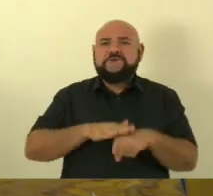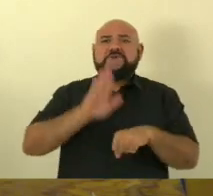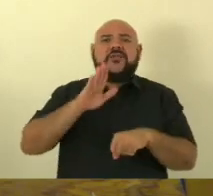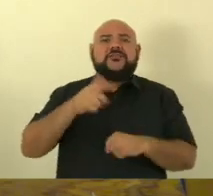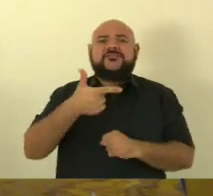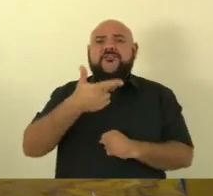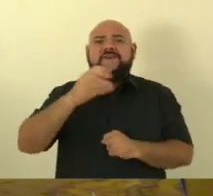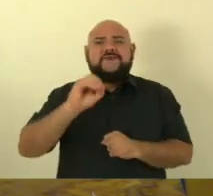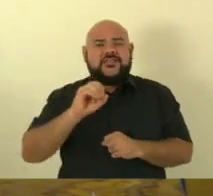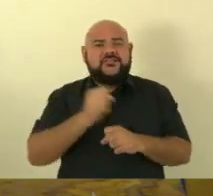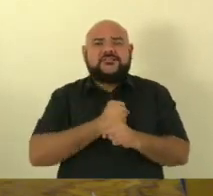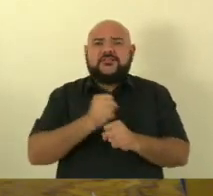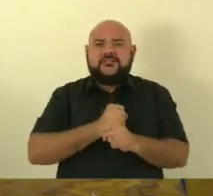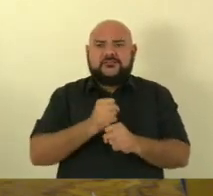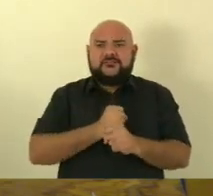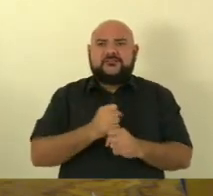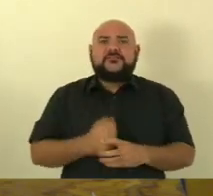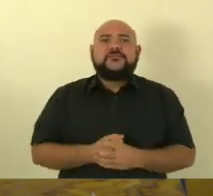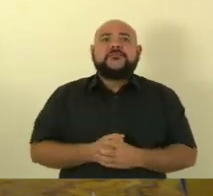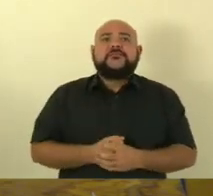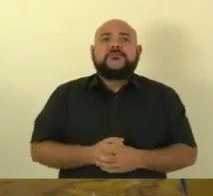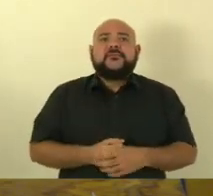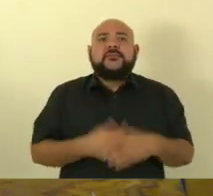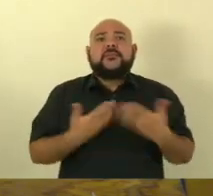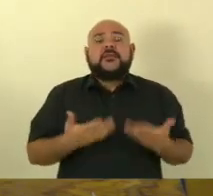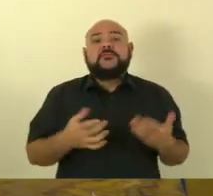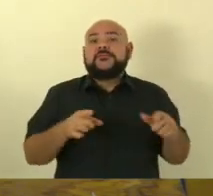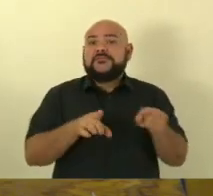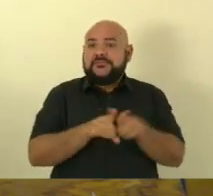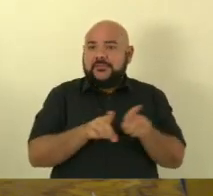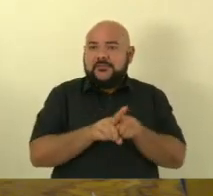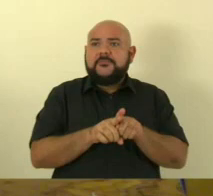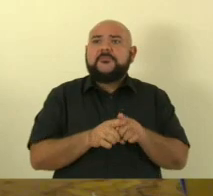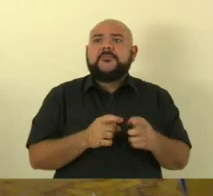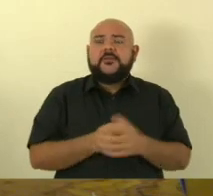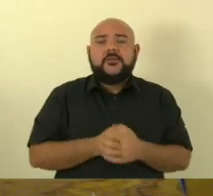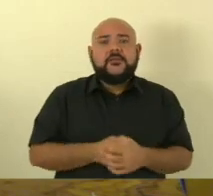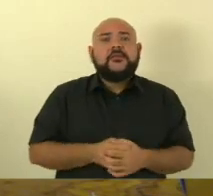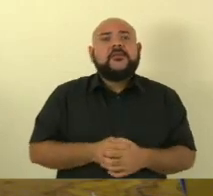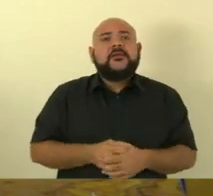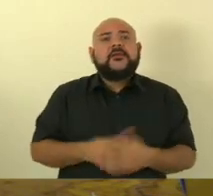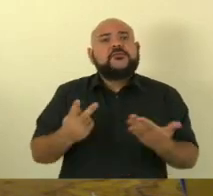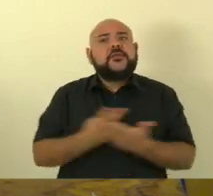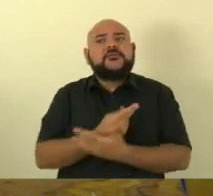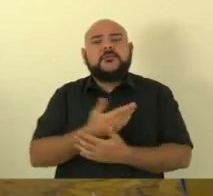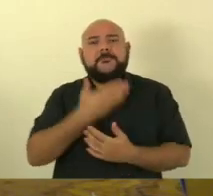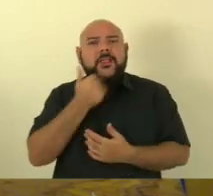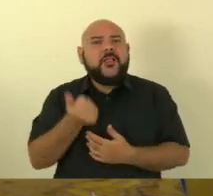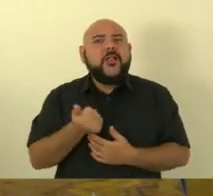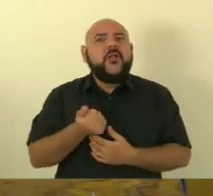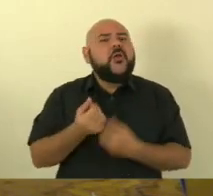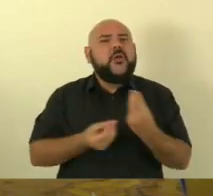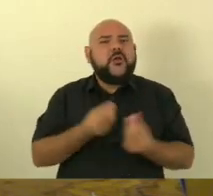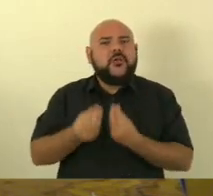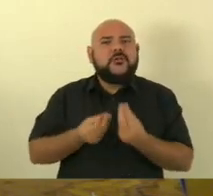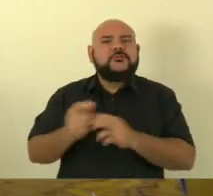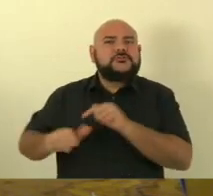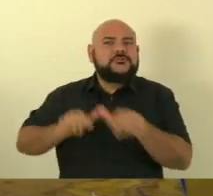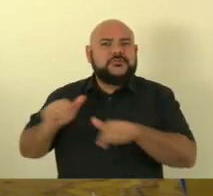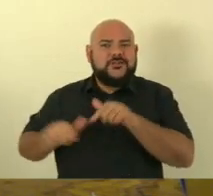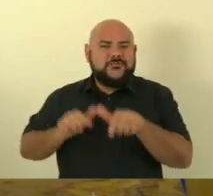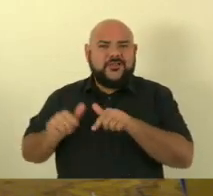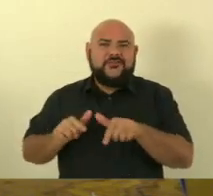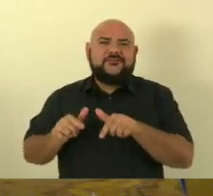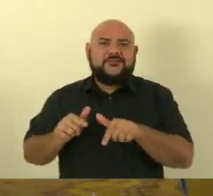20 anos e que também haja um melhor aproveitamento desta mão de obra seja com a PEC